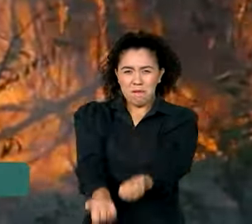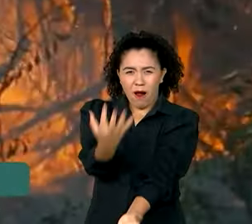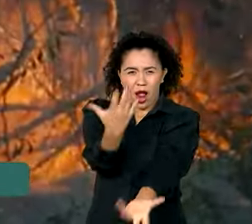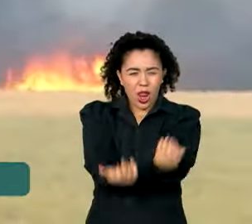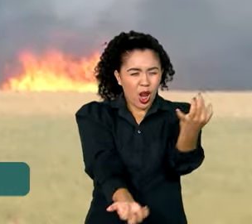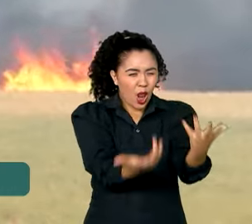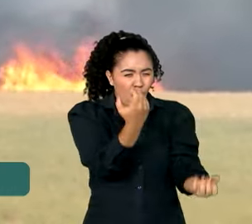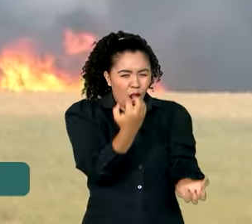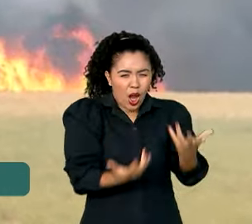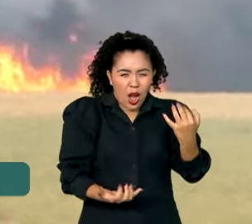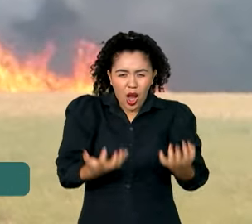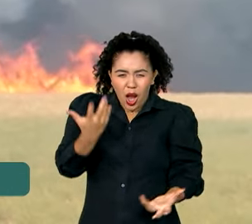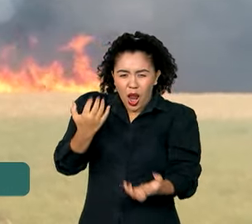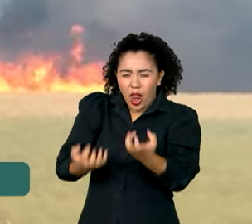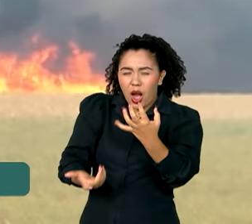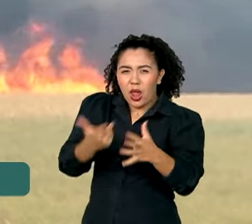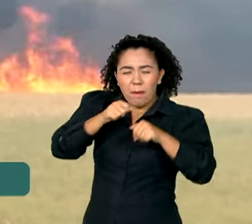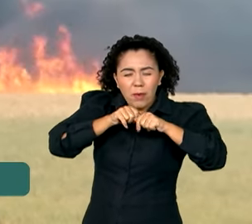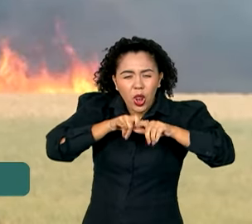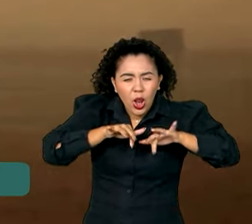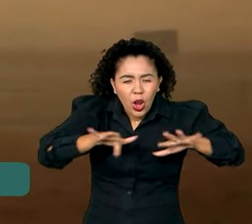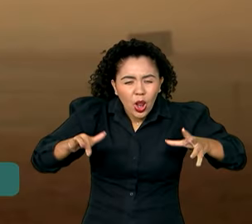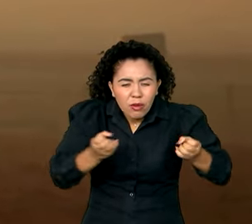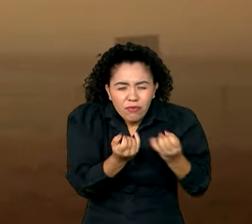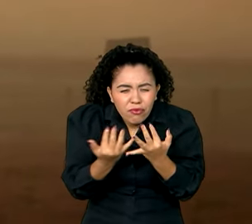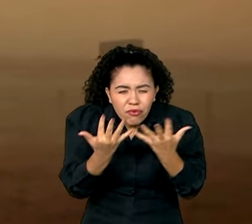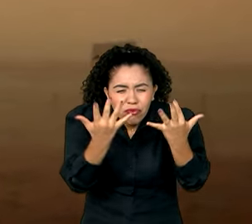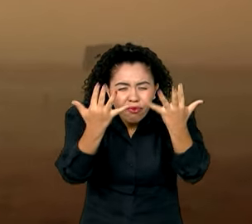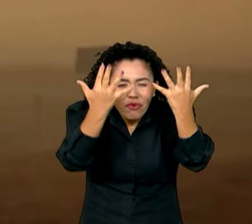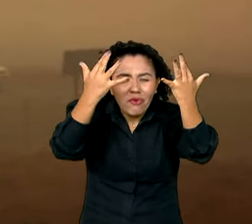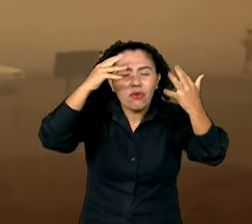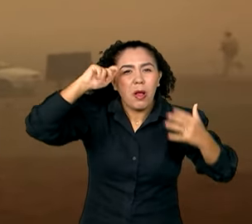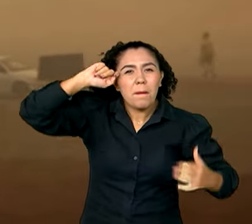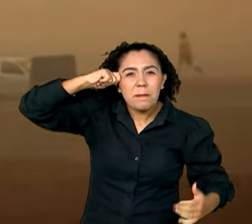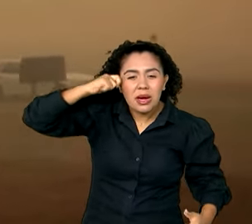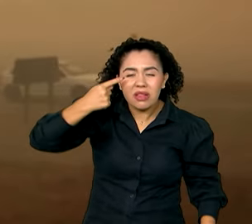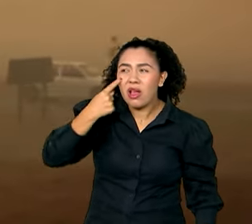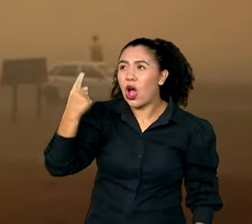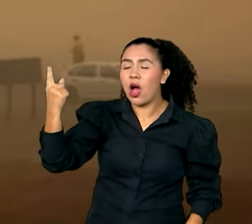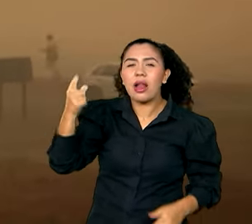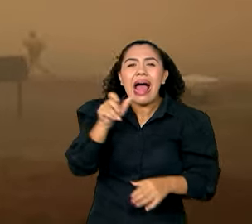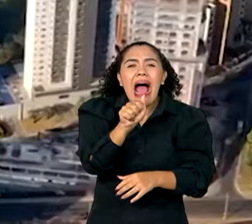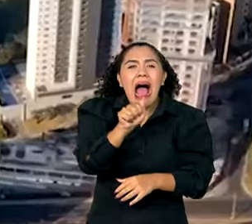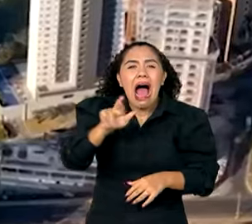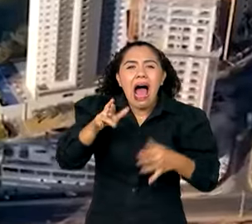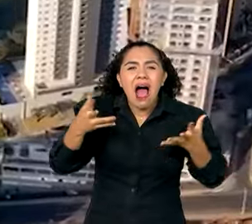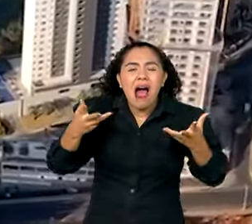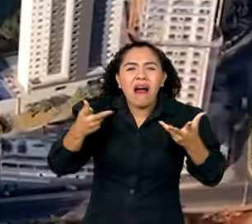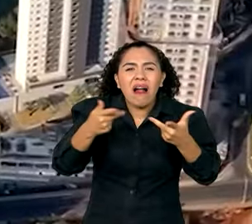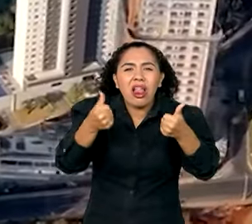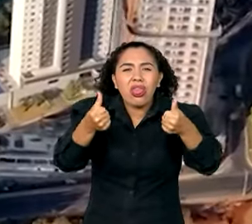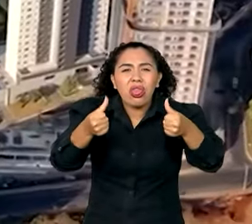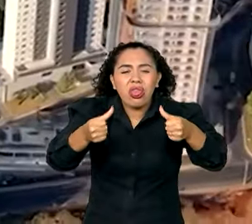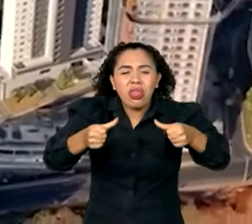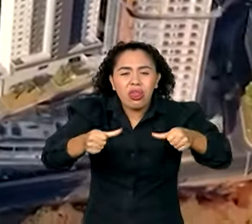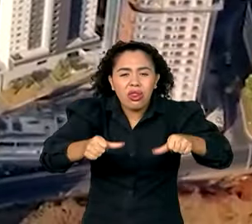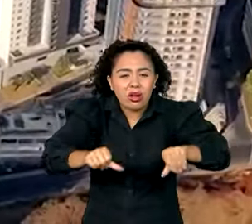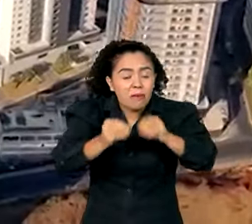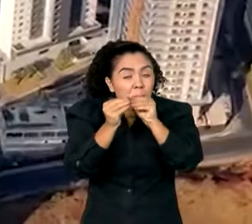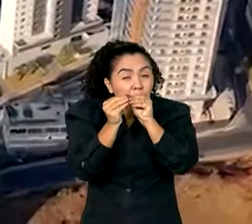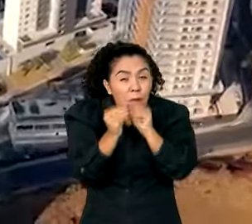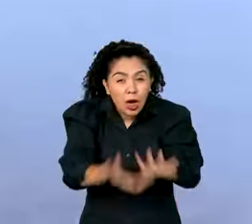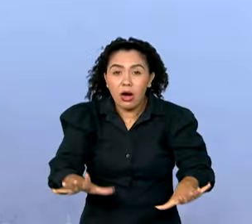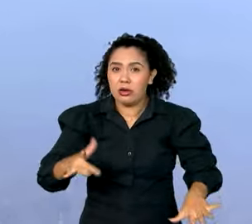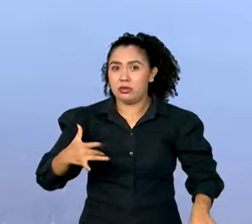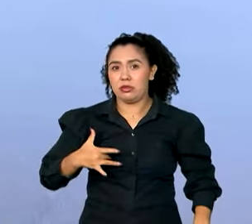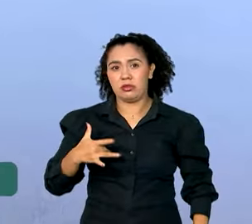florestais espalhando fumaça pelo país, a qualidade do ar em várias cidades chegou a níveis prejudiciais à